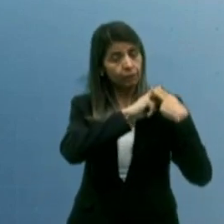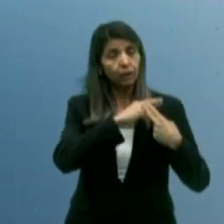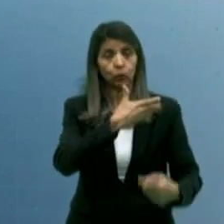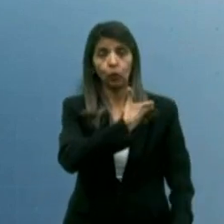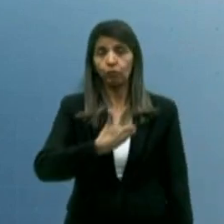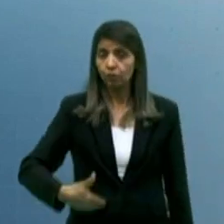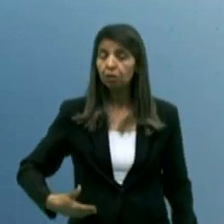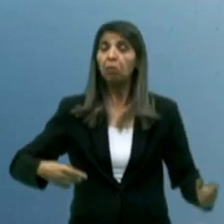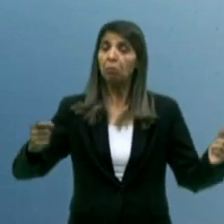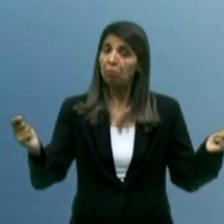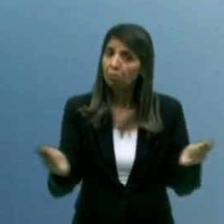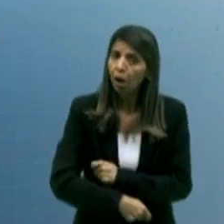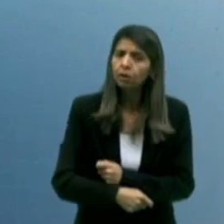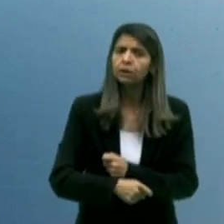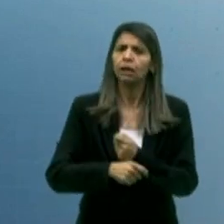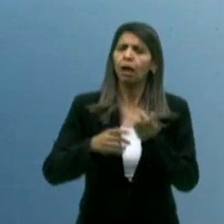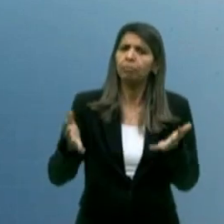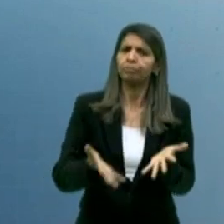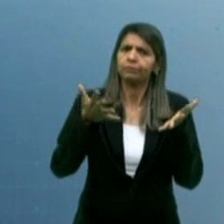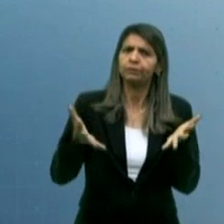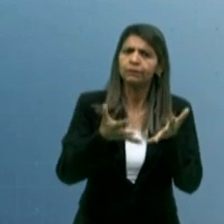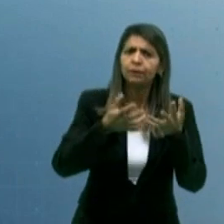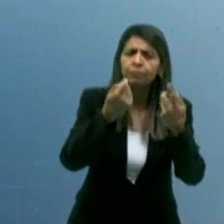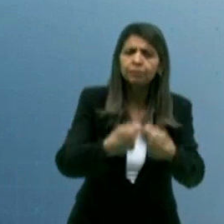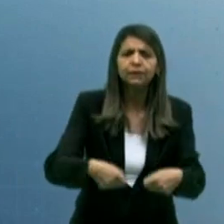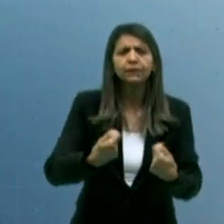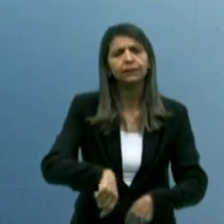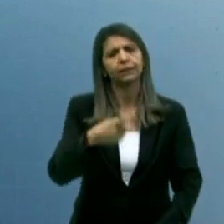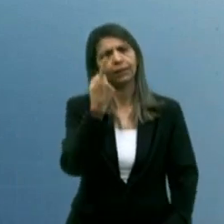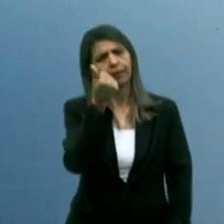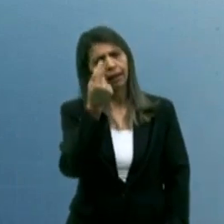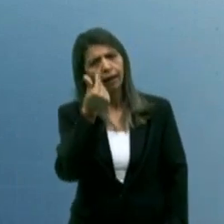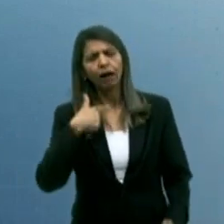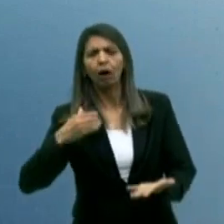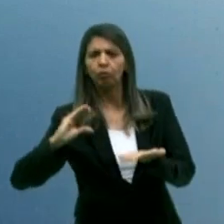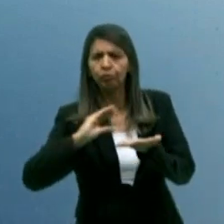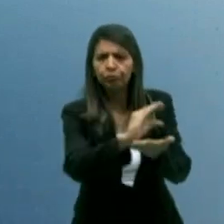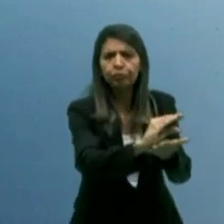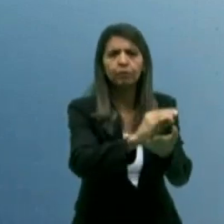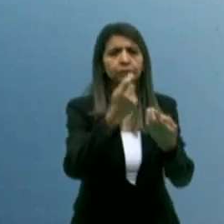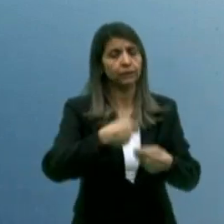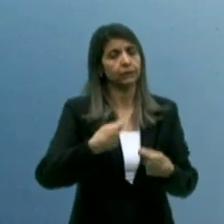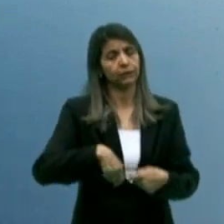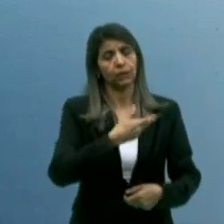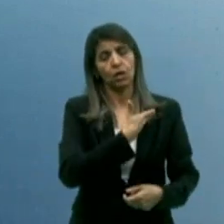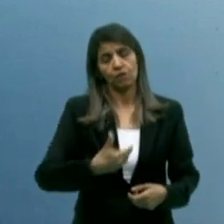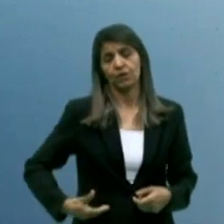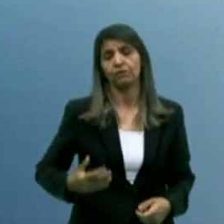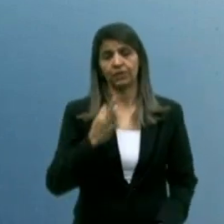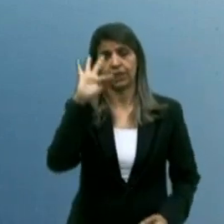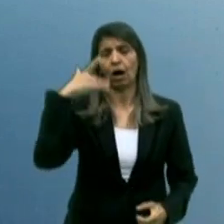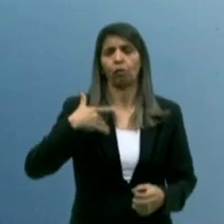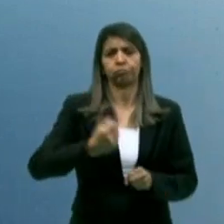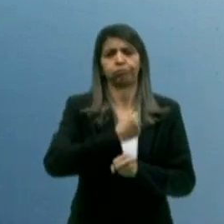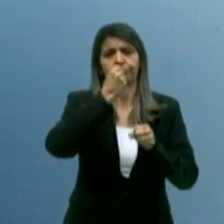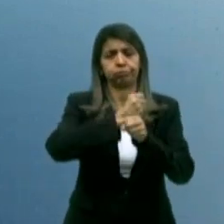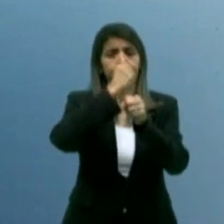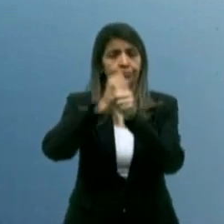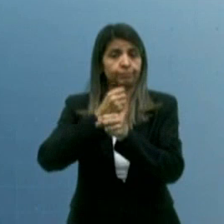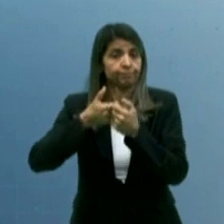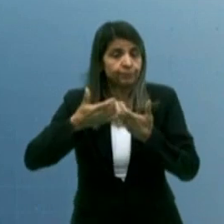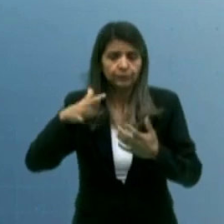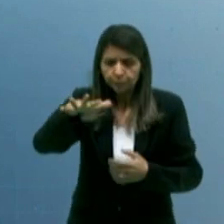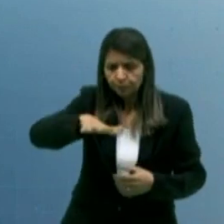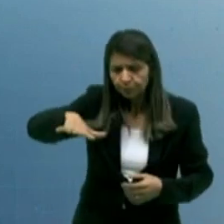governo poderia ter tido a iniciativa de buscar recursos também no governo federal para a construção dessas obras. E nós temos hoje o